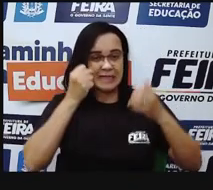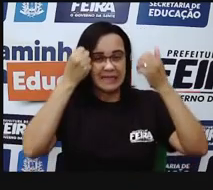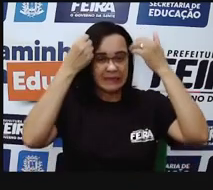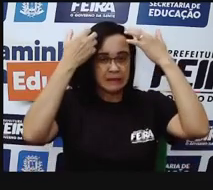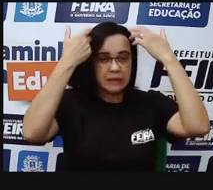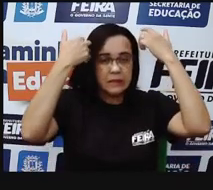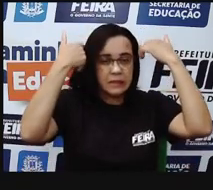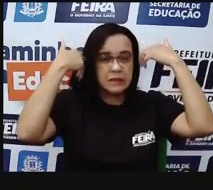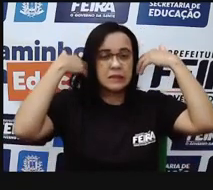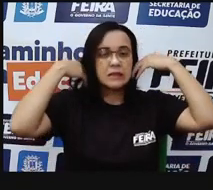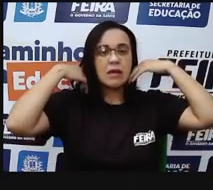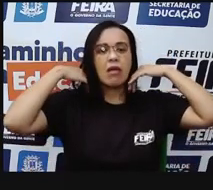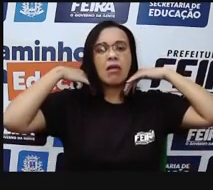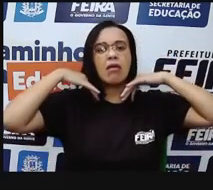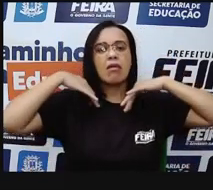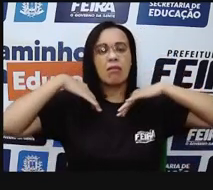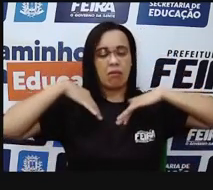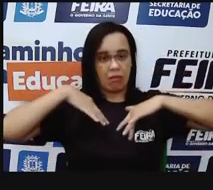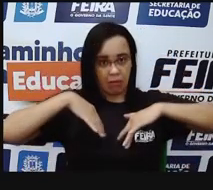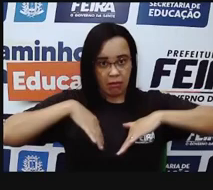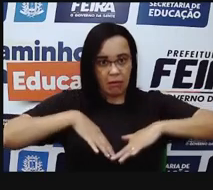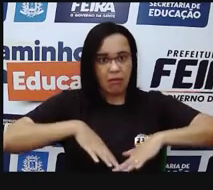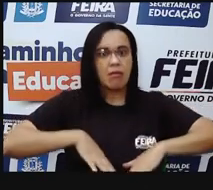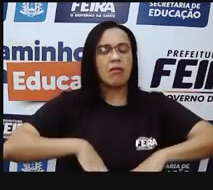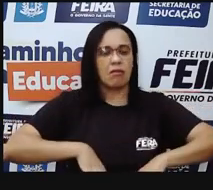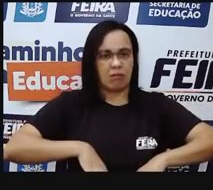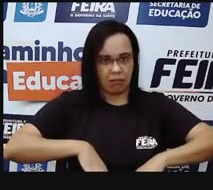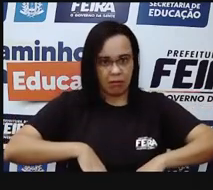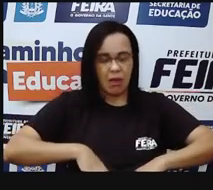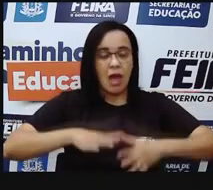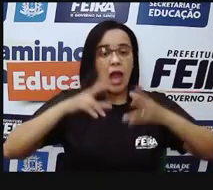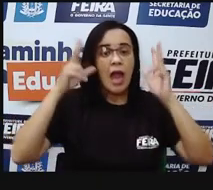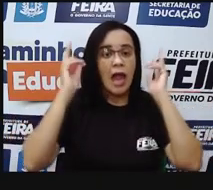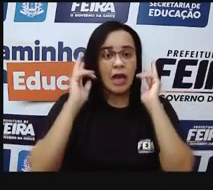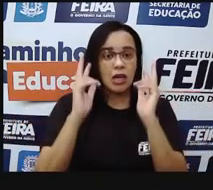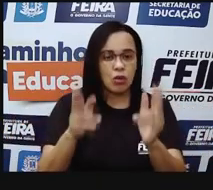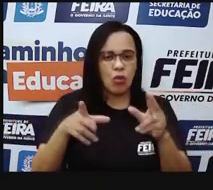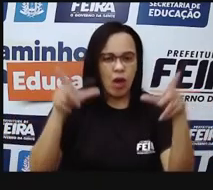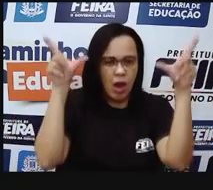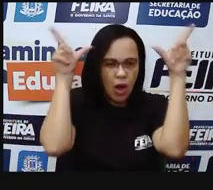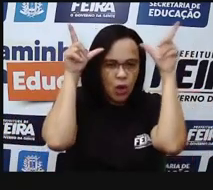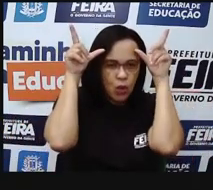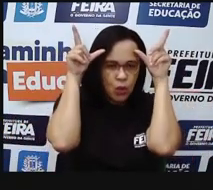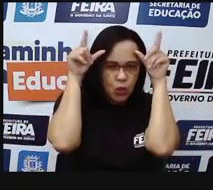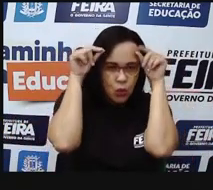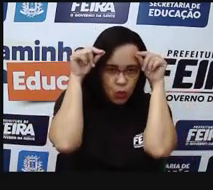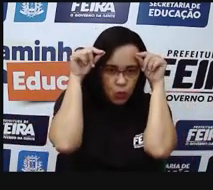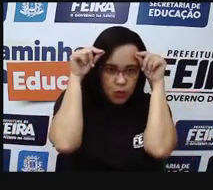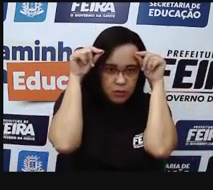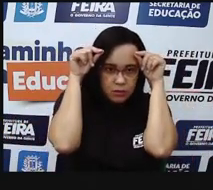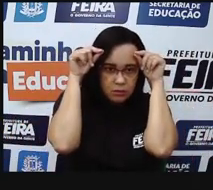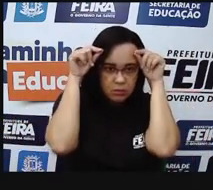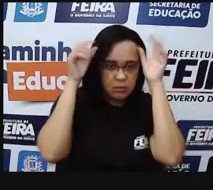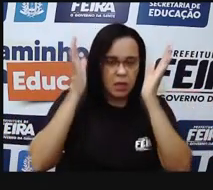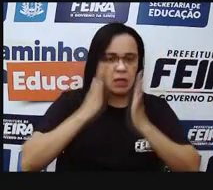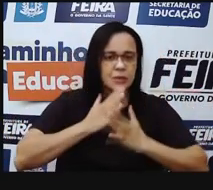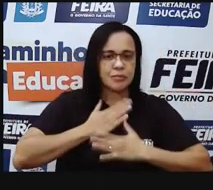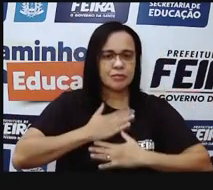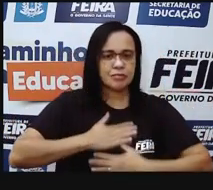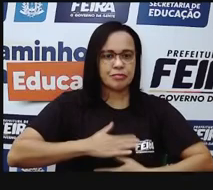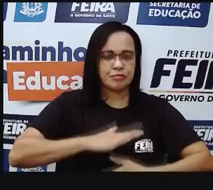gerar um certo refrigério, ou seja, vai diminuir um pouco mais a temperatura do nosso corpo.